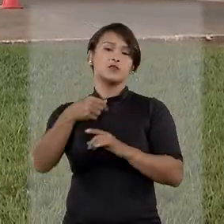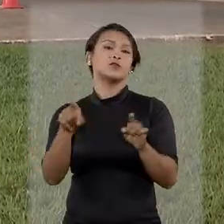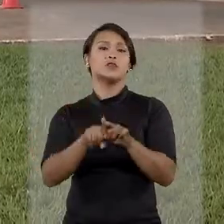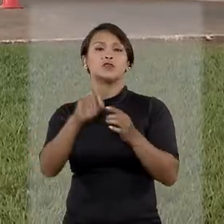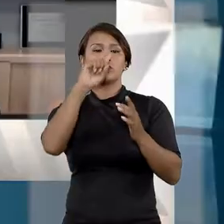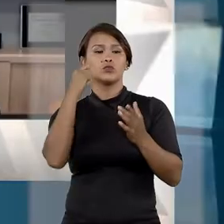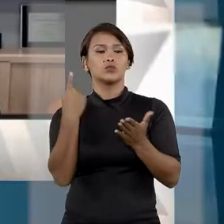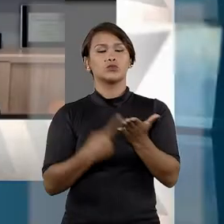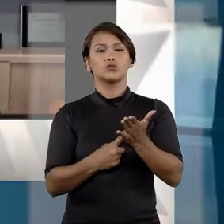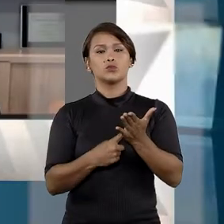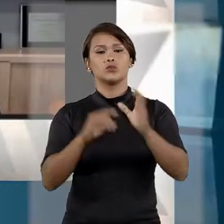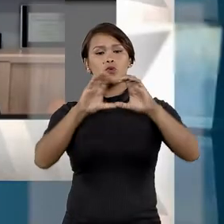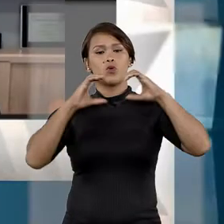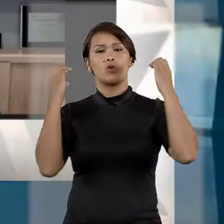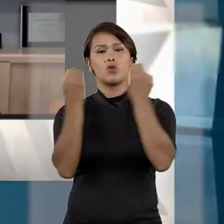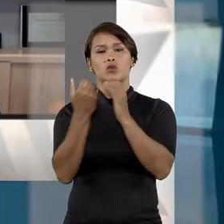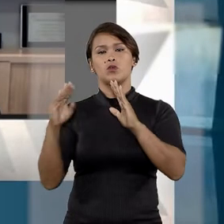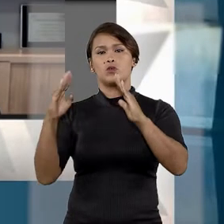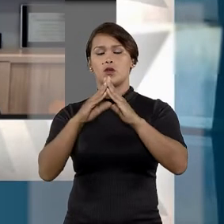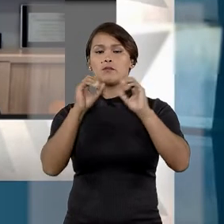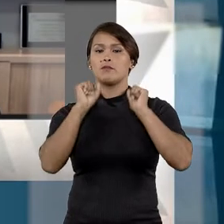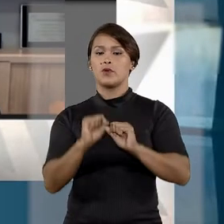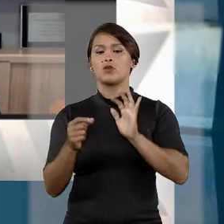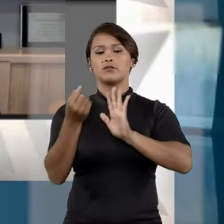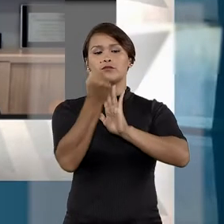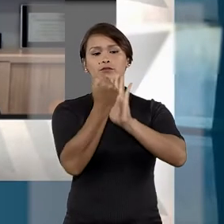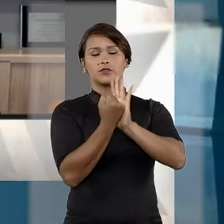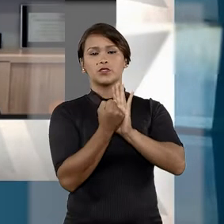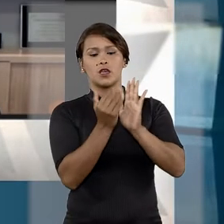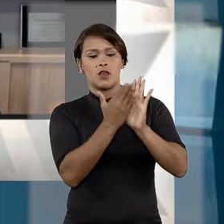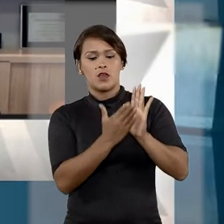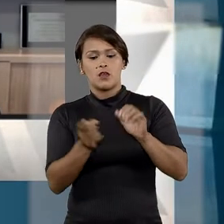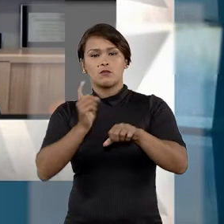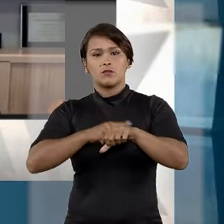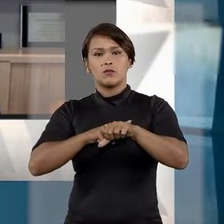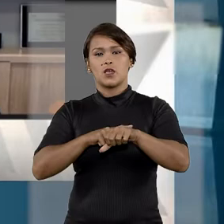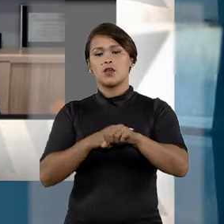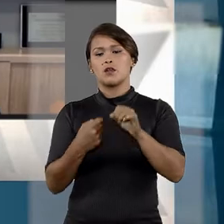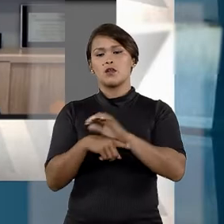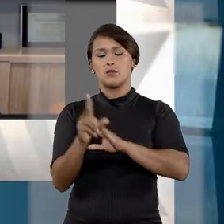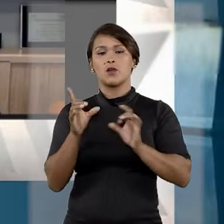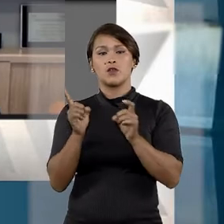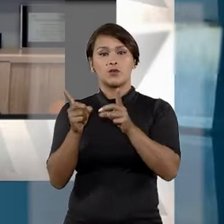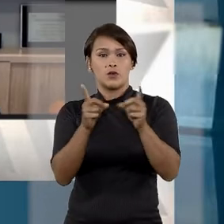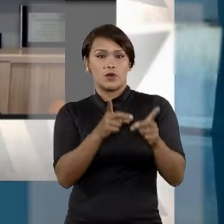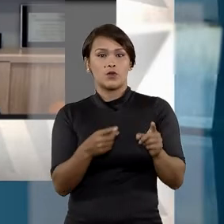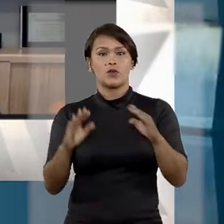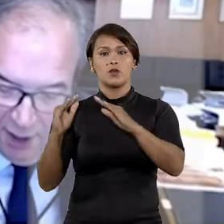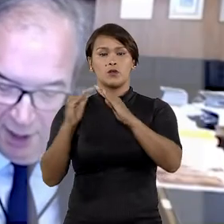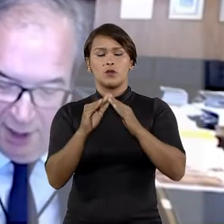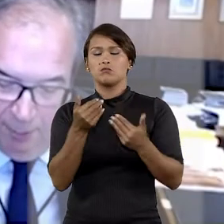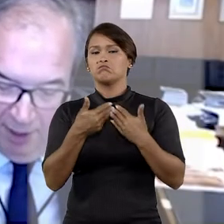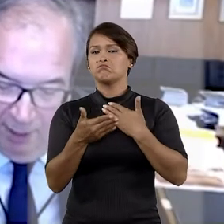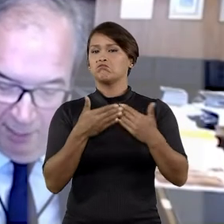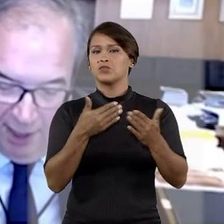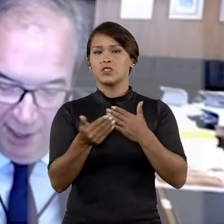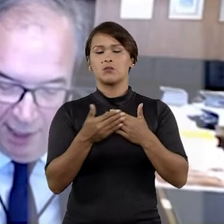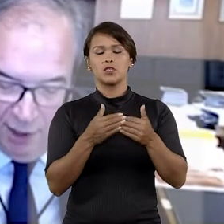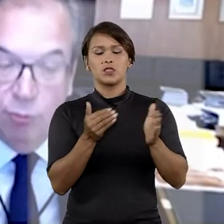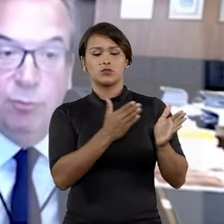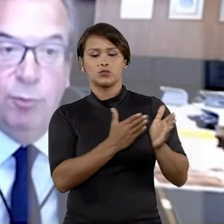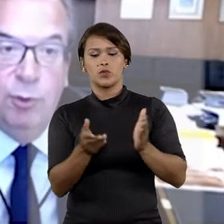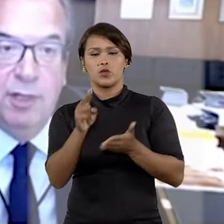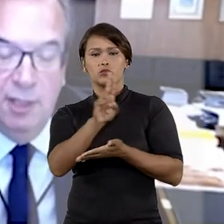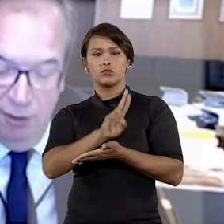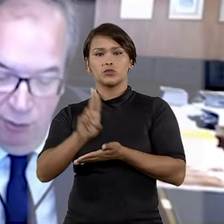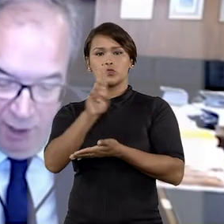decidiu que os condomínios residenciais podem fixar tempo mínimo para a locação dos imóveis, independentemente